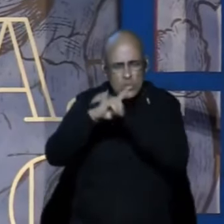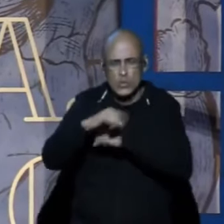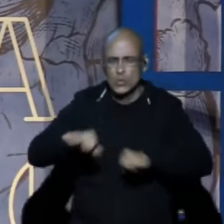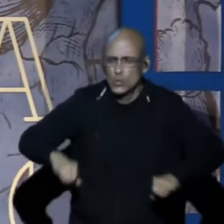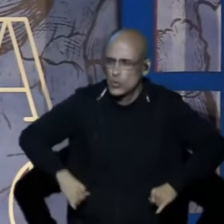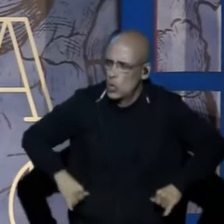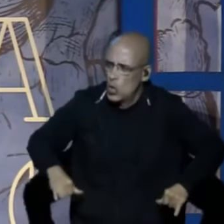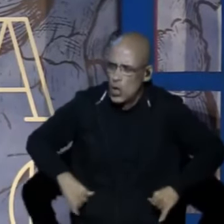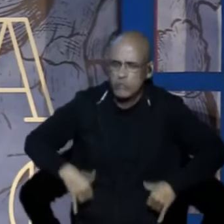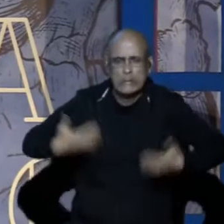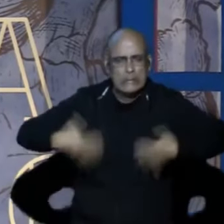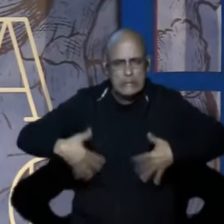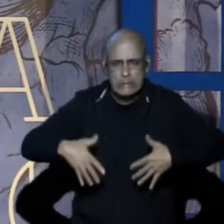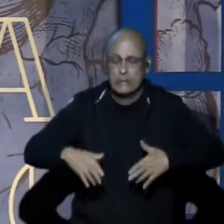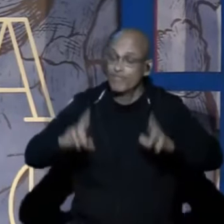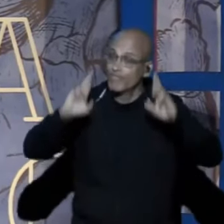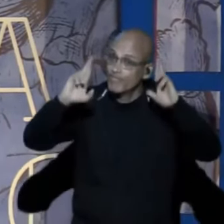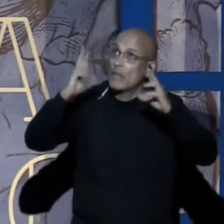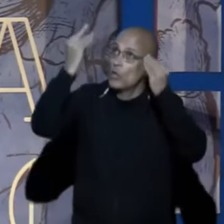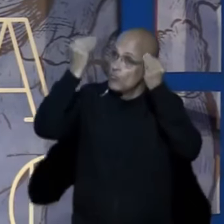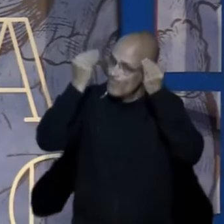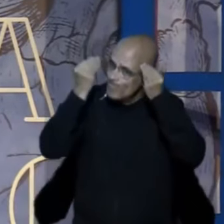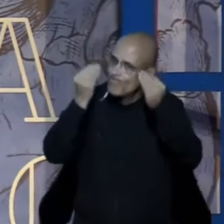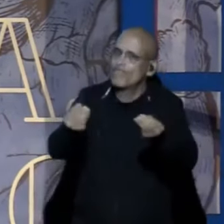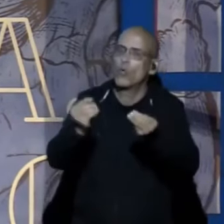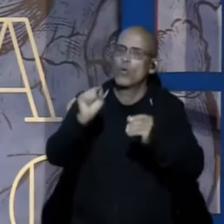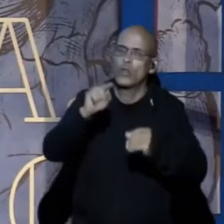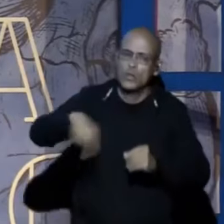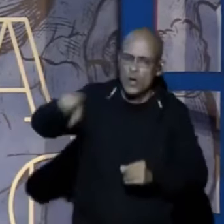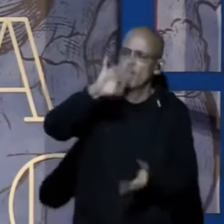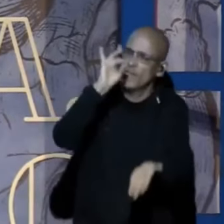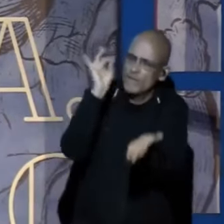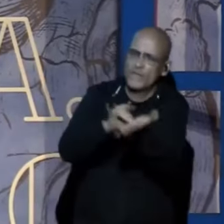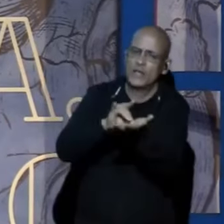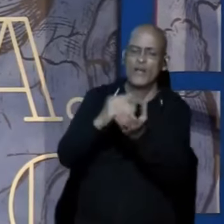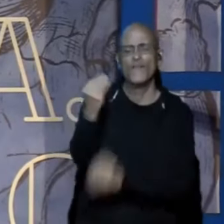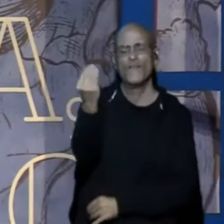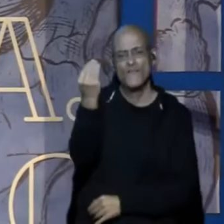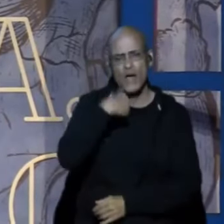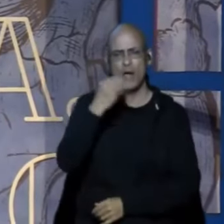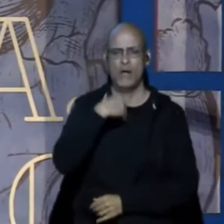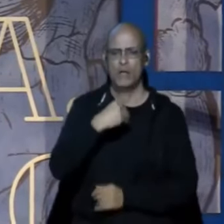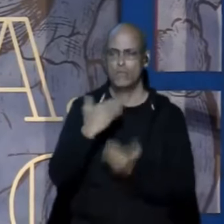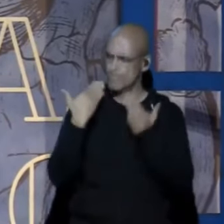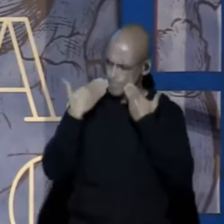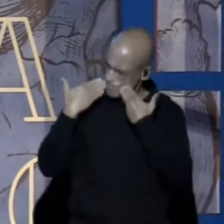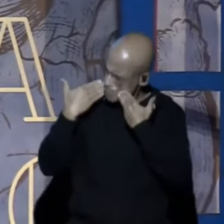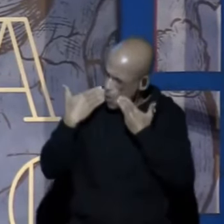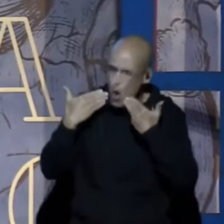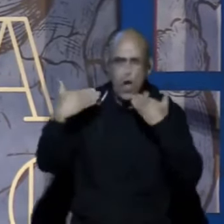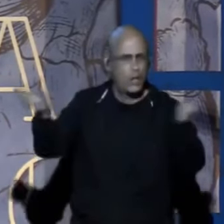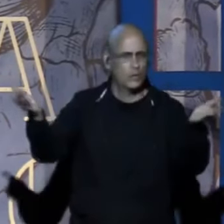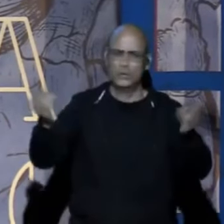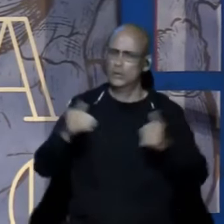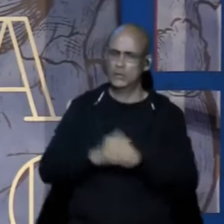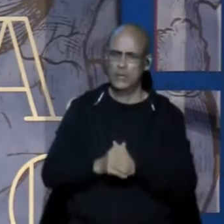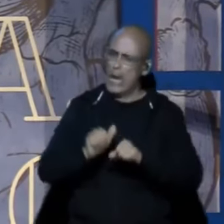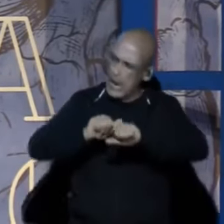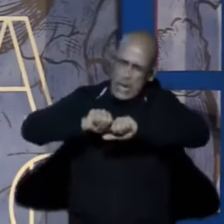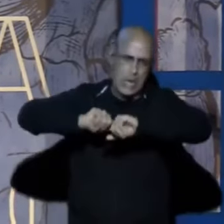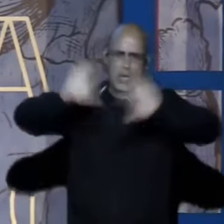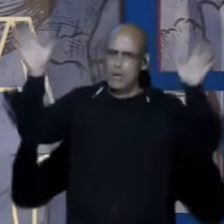Nos faça fracos Verdadeiramente Fracos Diante de todos A luz do dia